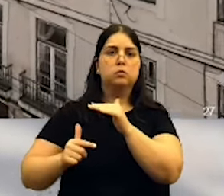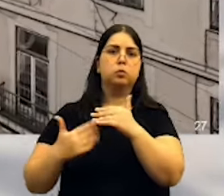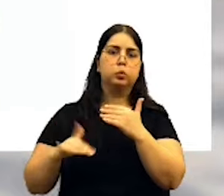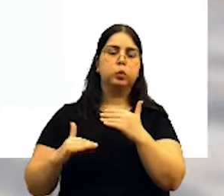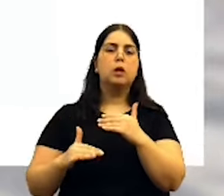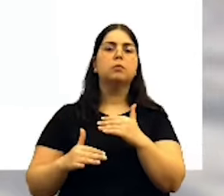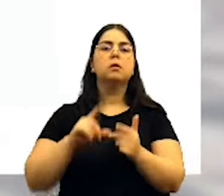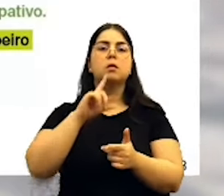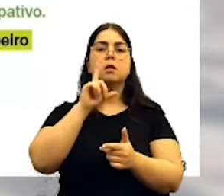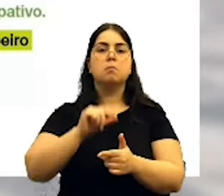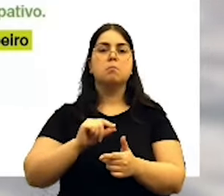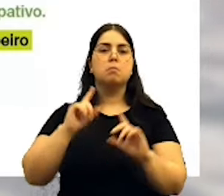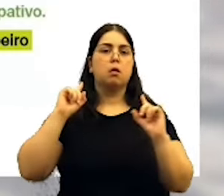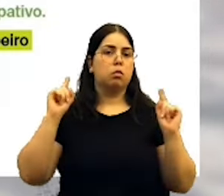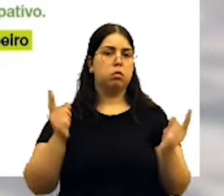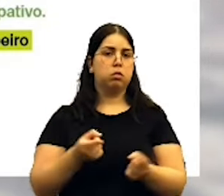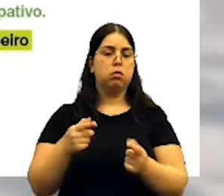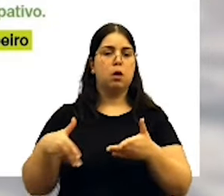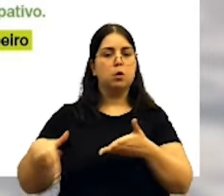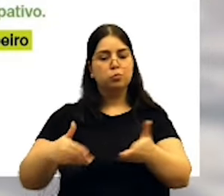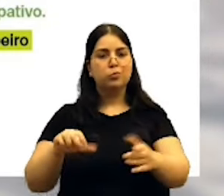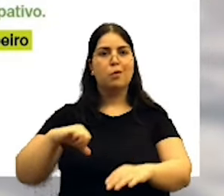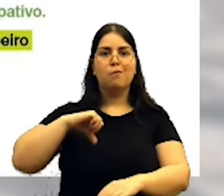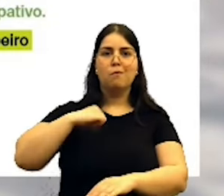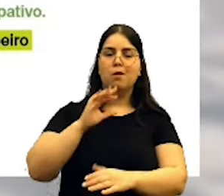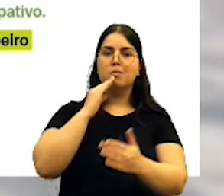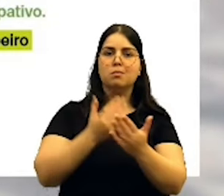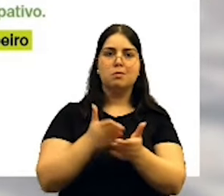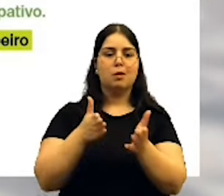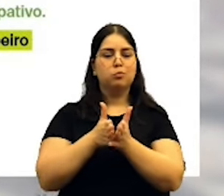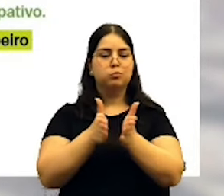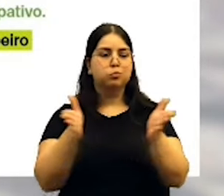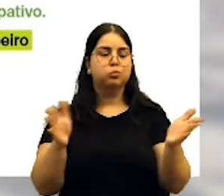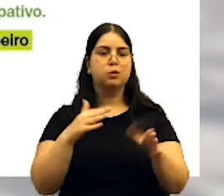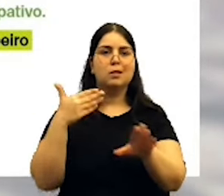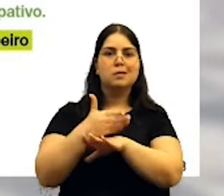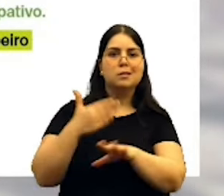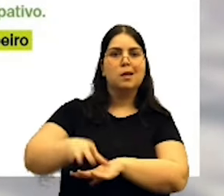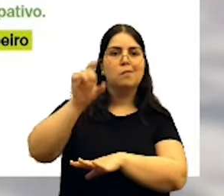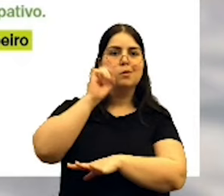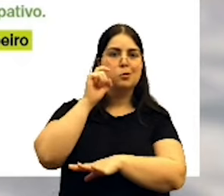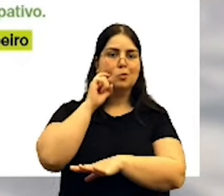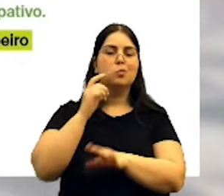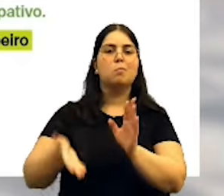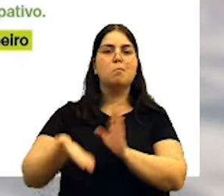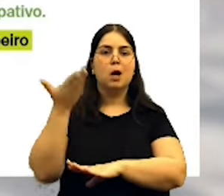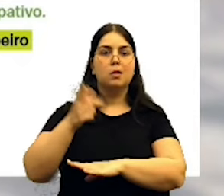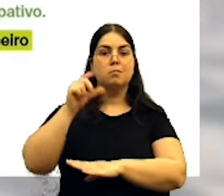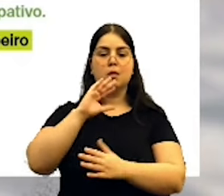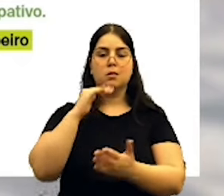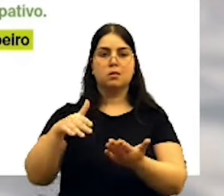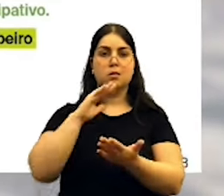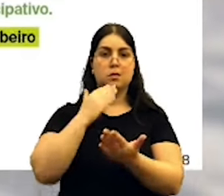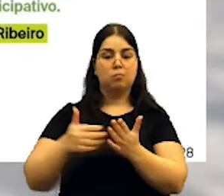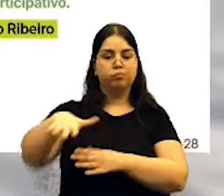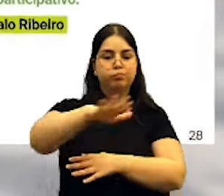E, para terminar, então, em resumo, caminhos mais verdes, abertos, polivalentes, seguros, acessíveis, uma transformação de vias públicas